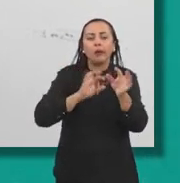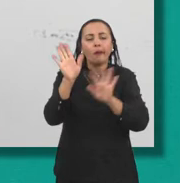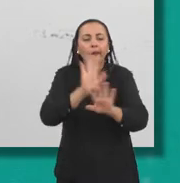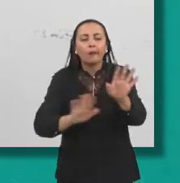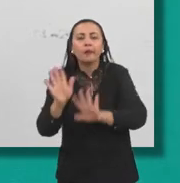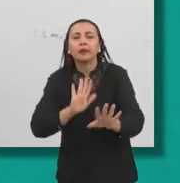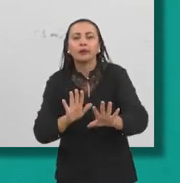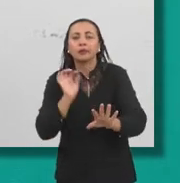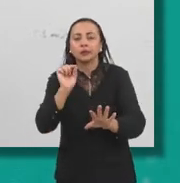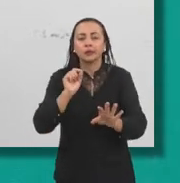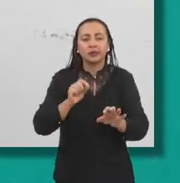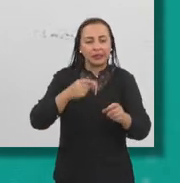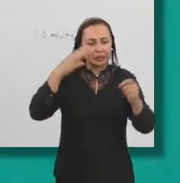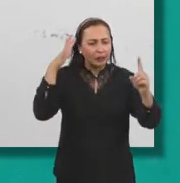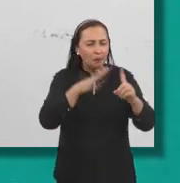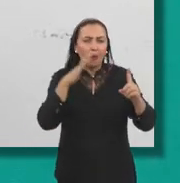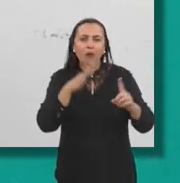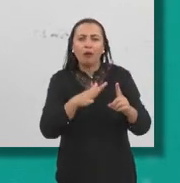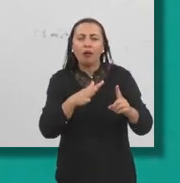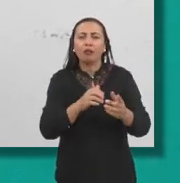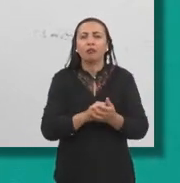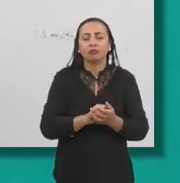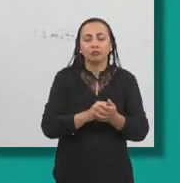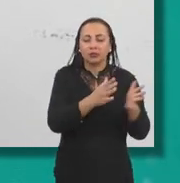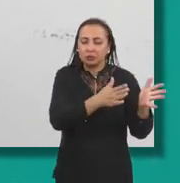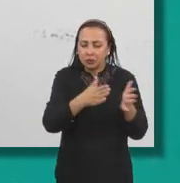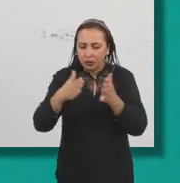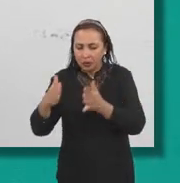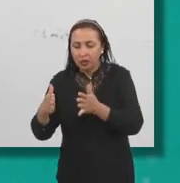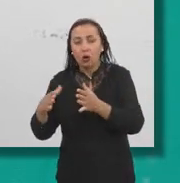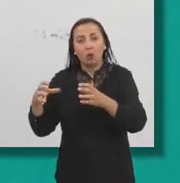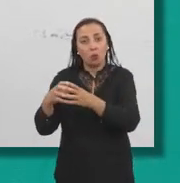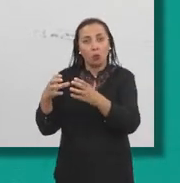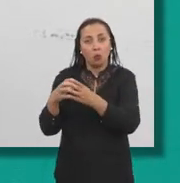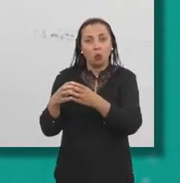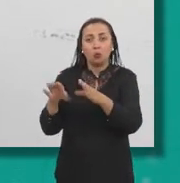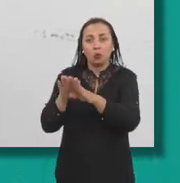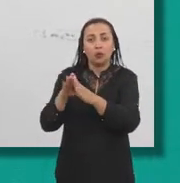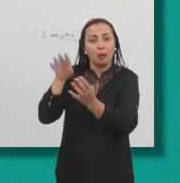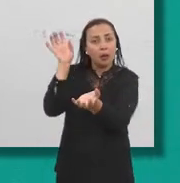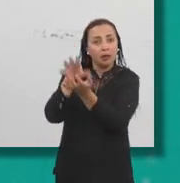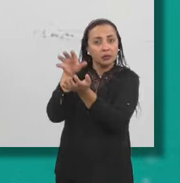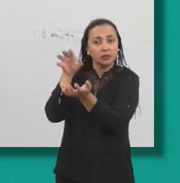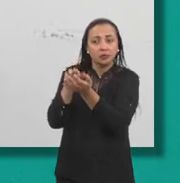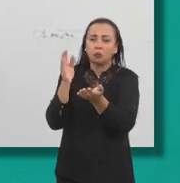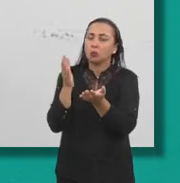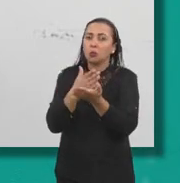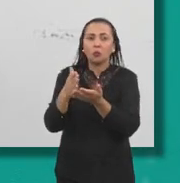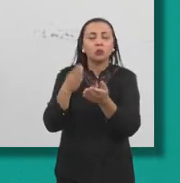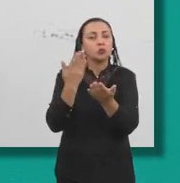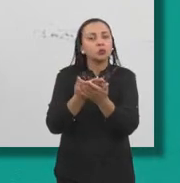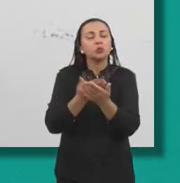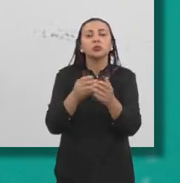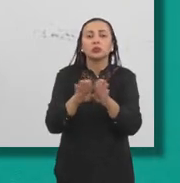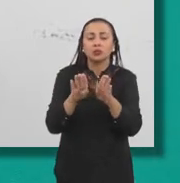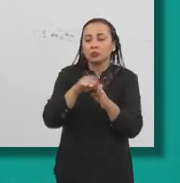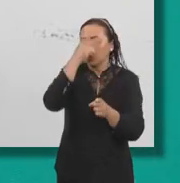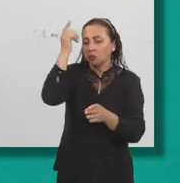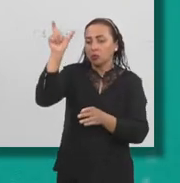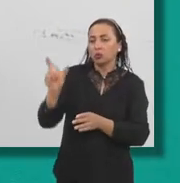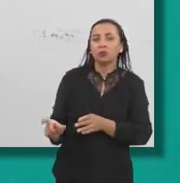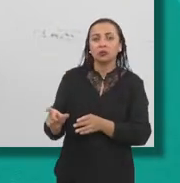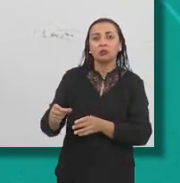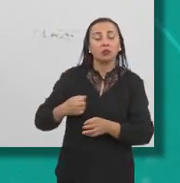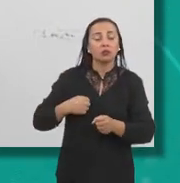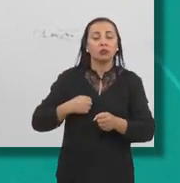lesões renais. Em paralelo, o grupo de Recife também começou a estudar os pacientes que ficavam com